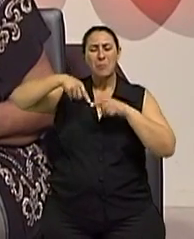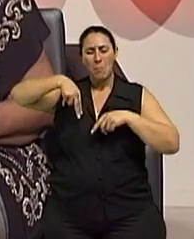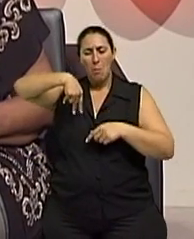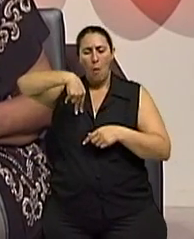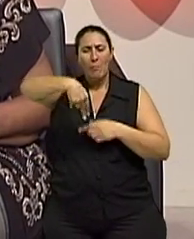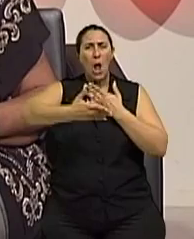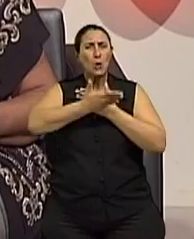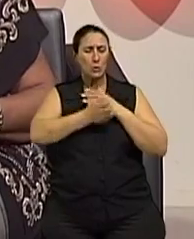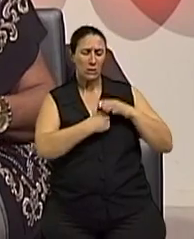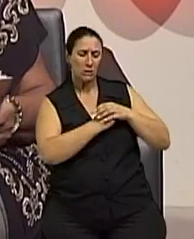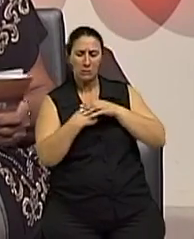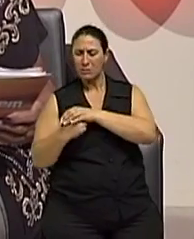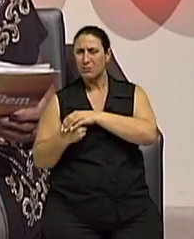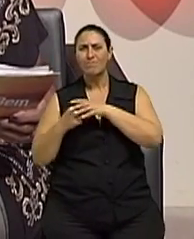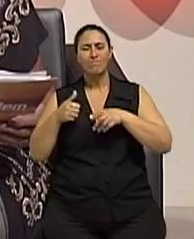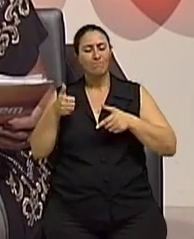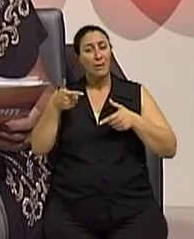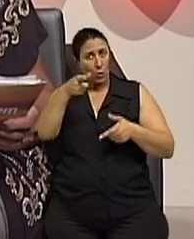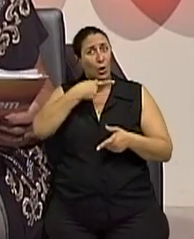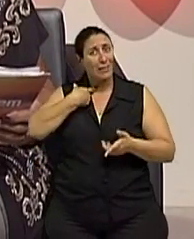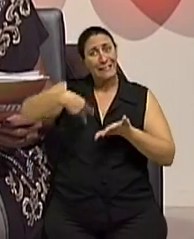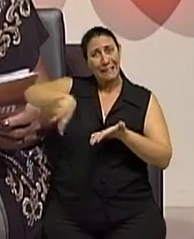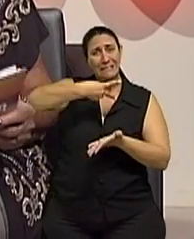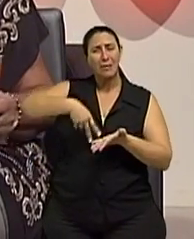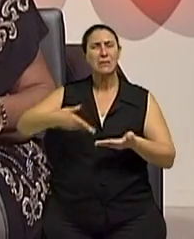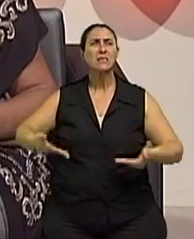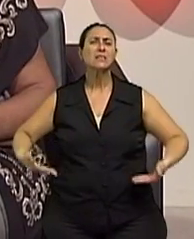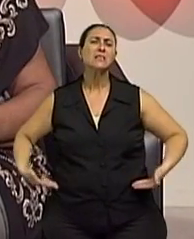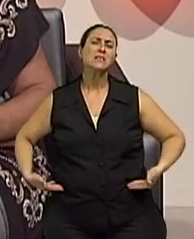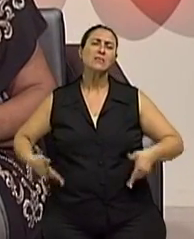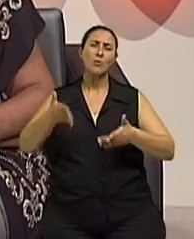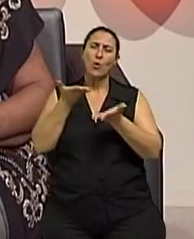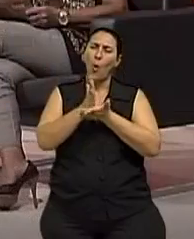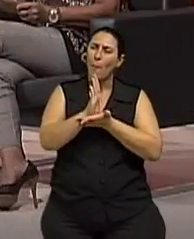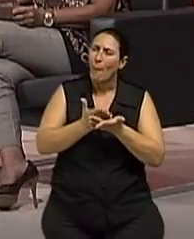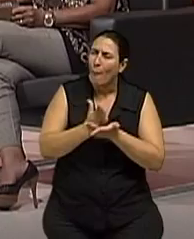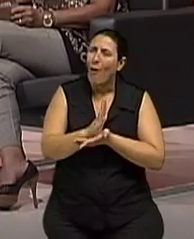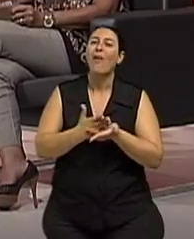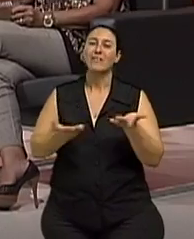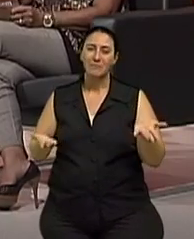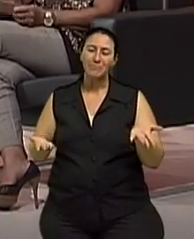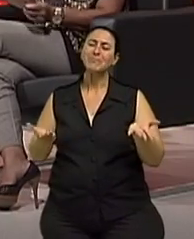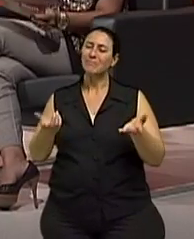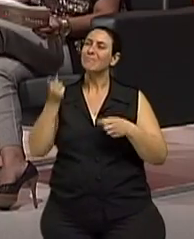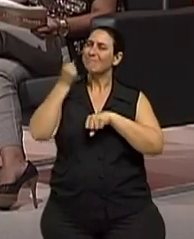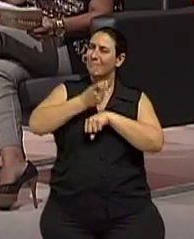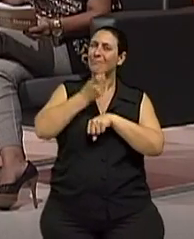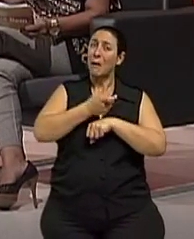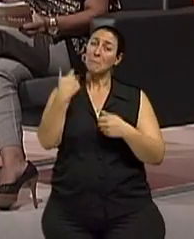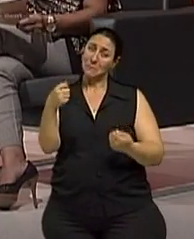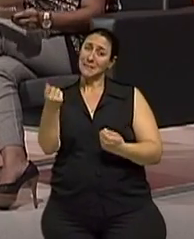É! Gostam de dançar? Ah, bendito quadril, né? Bendito quadril, né, doutor? É verdade. Bom humor é